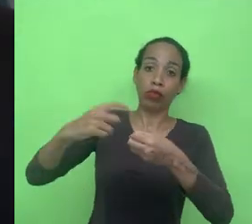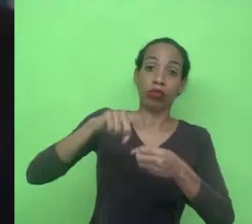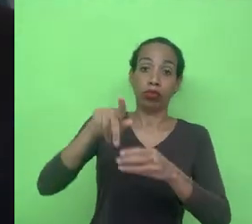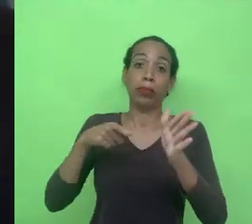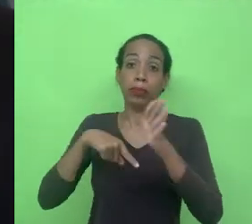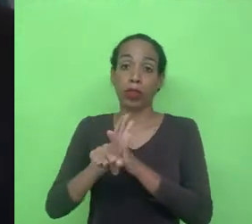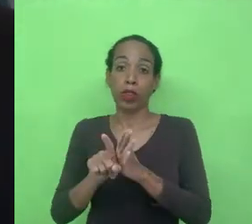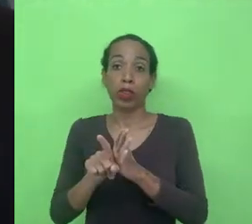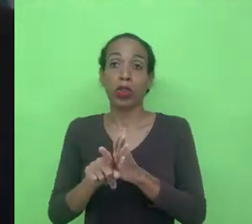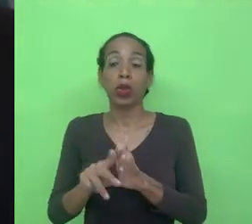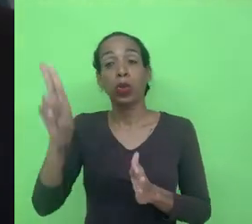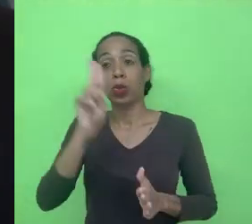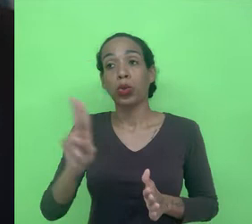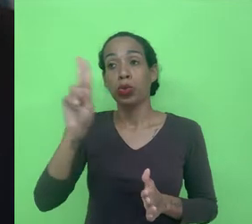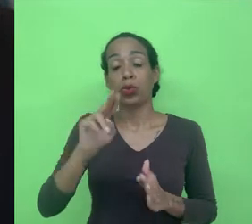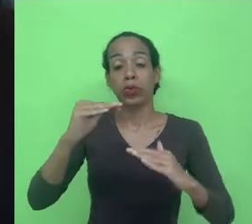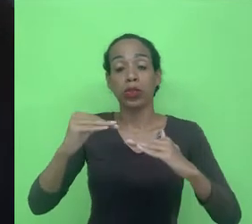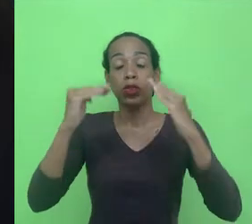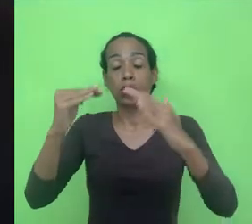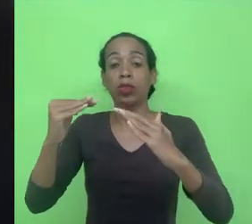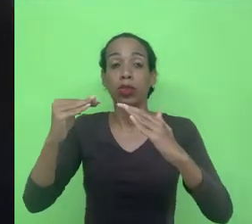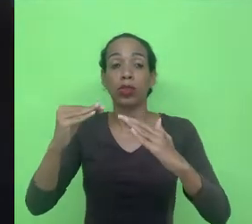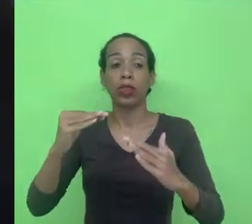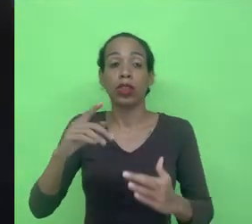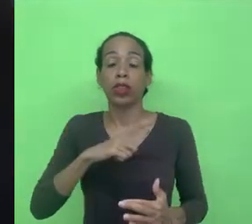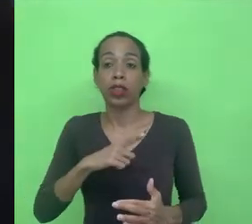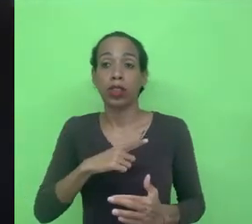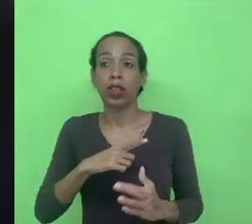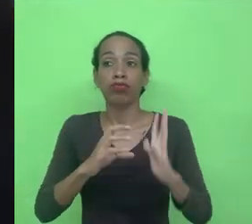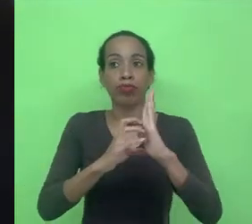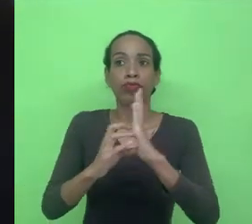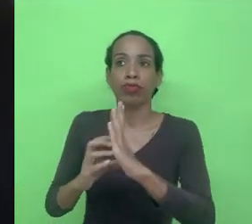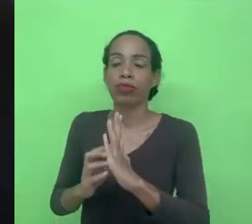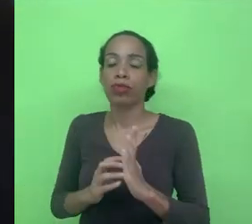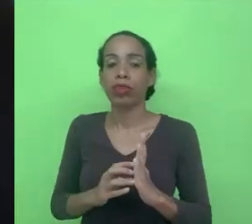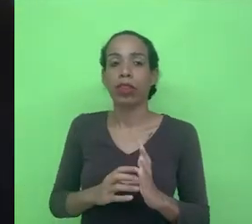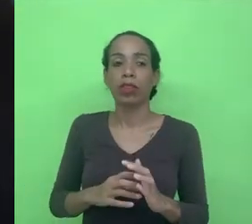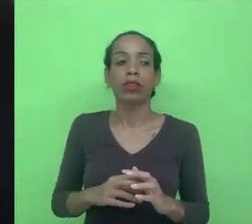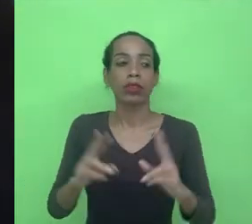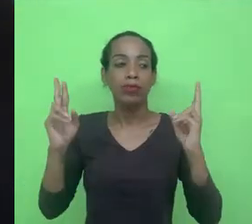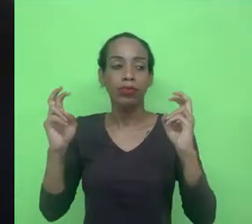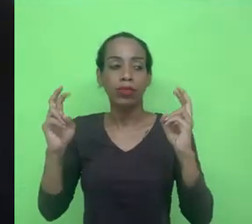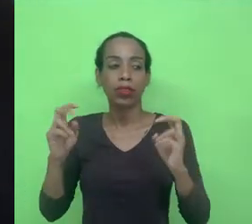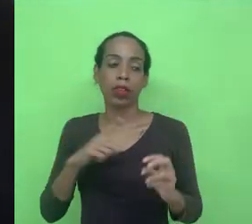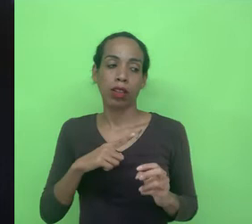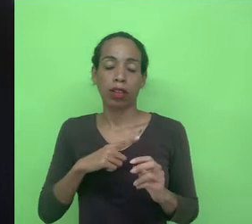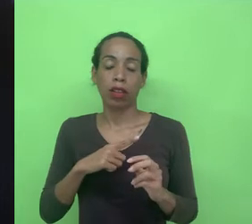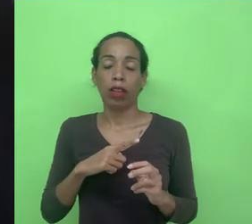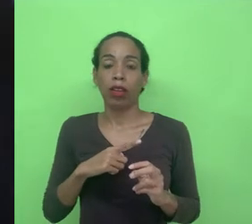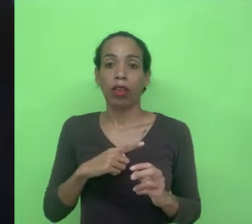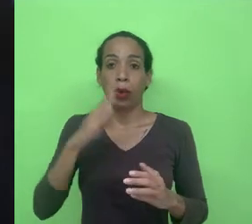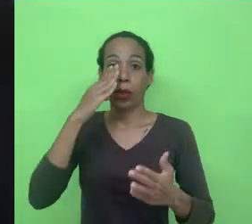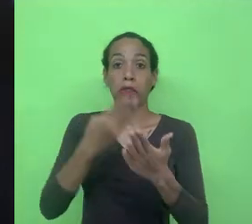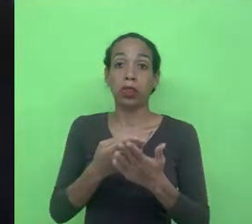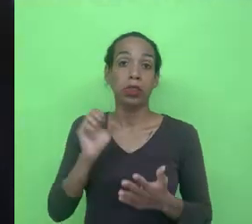os usos e o alcance da soberania de dados nesse contexto eu acredito que como eu estava